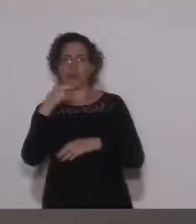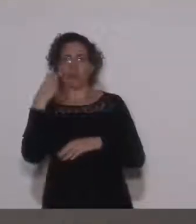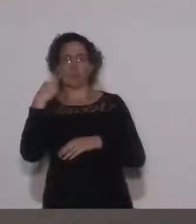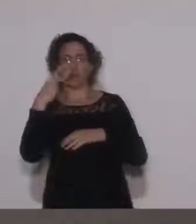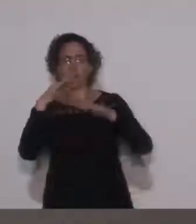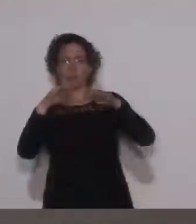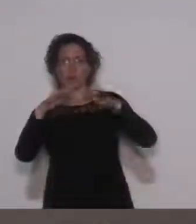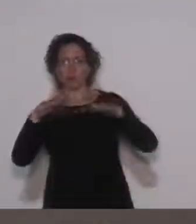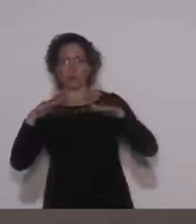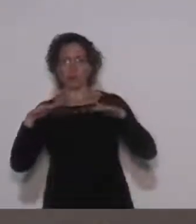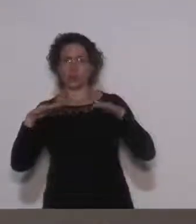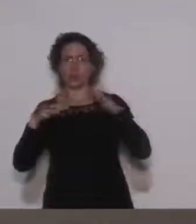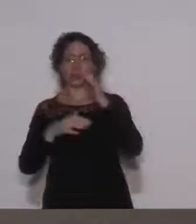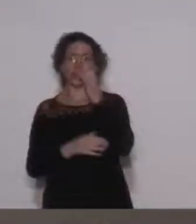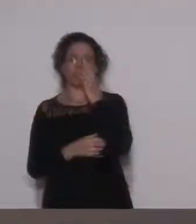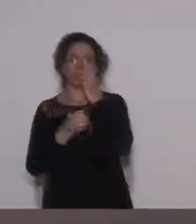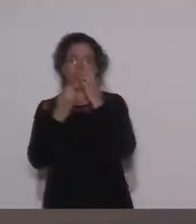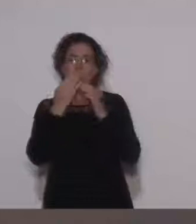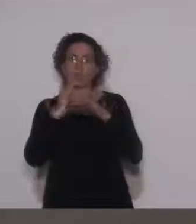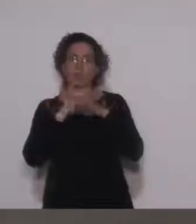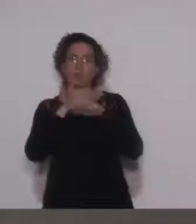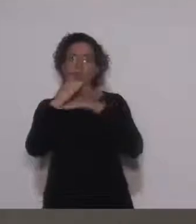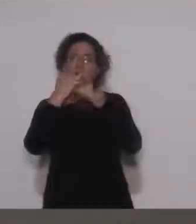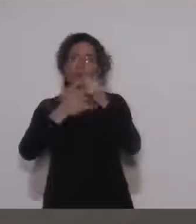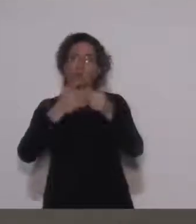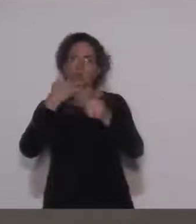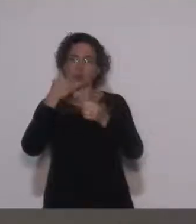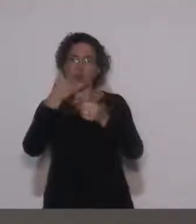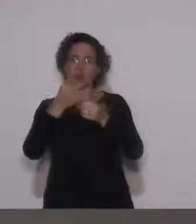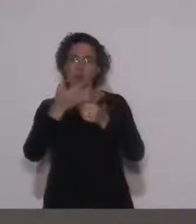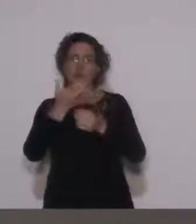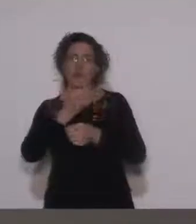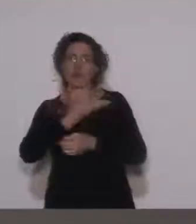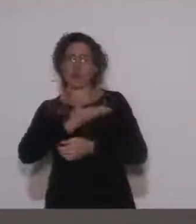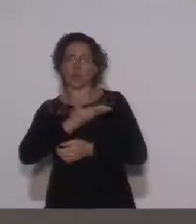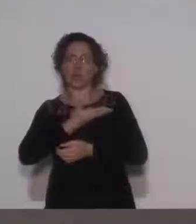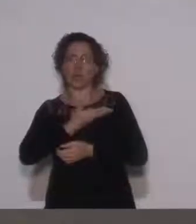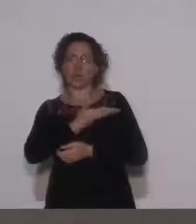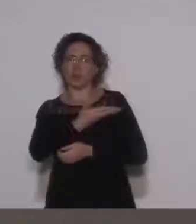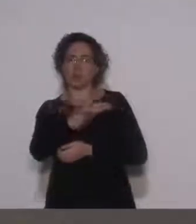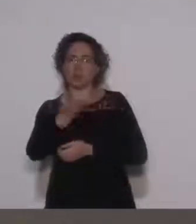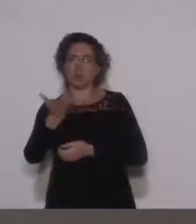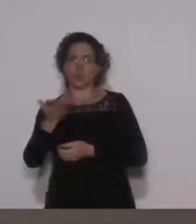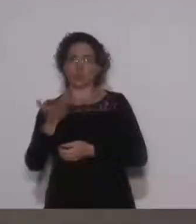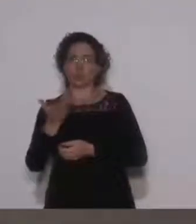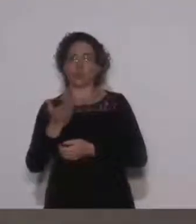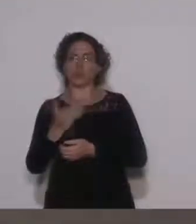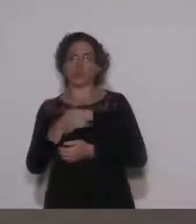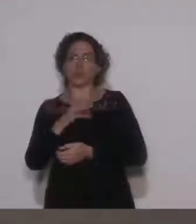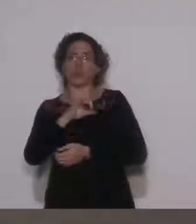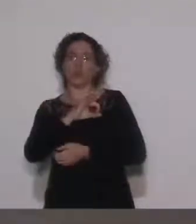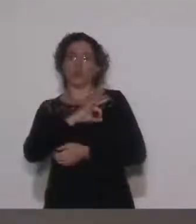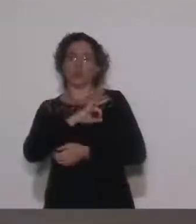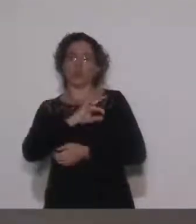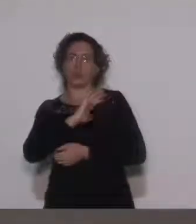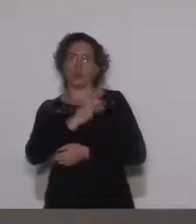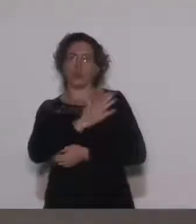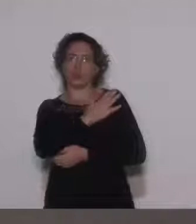presentes. Boa noite, internautas, amigos, a nossa guarda municipal,